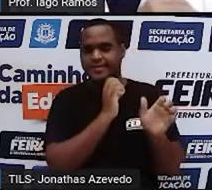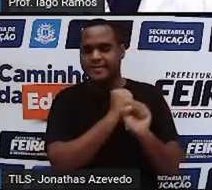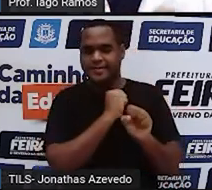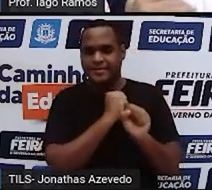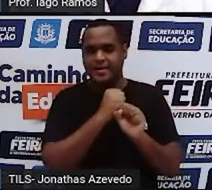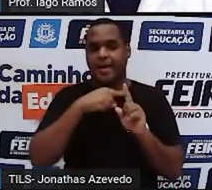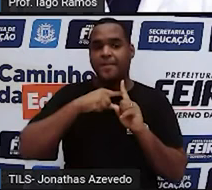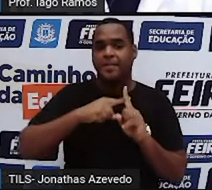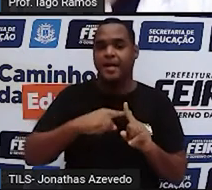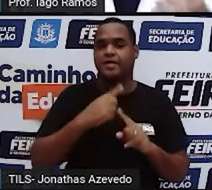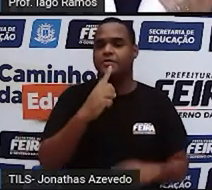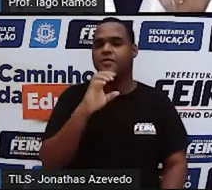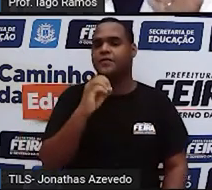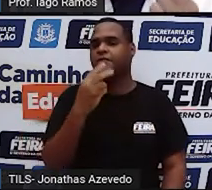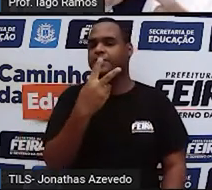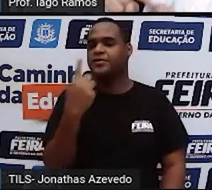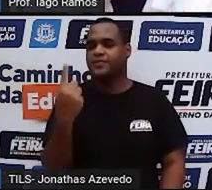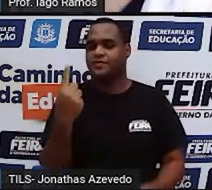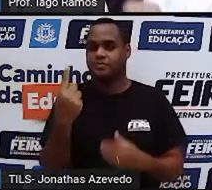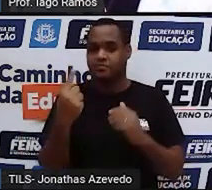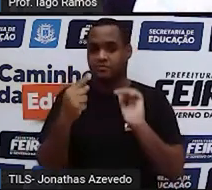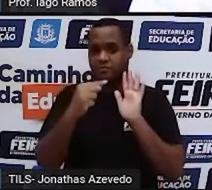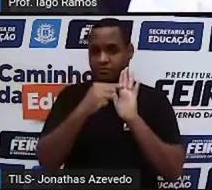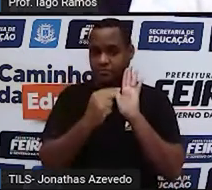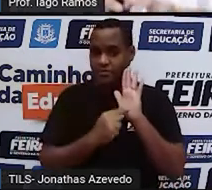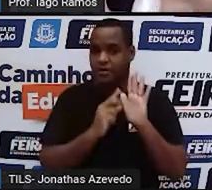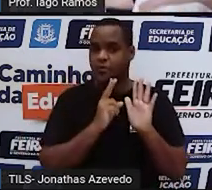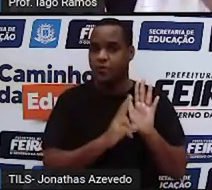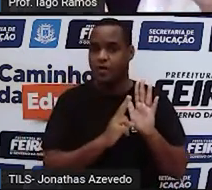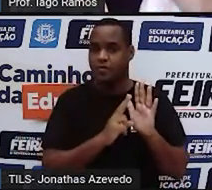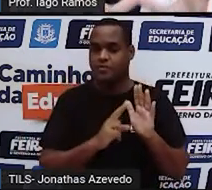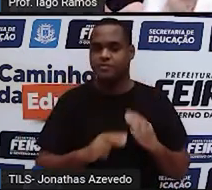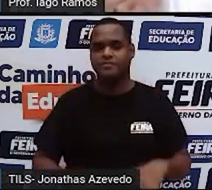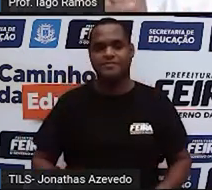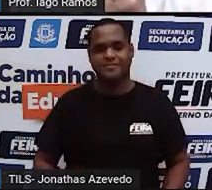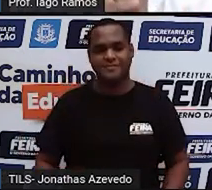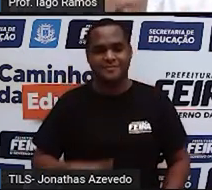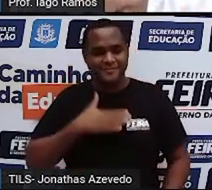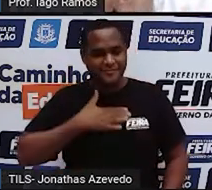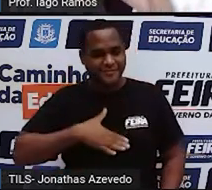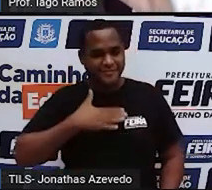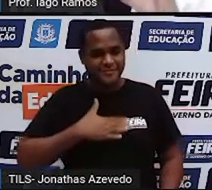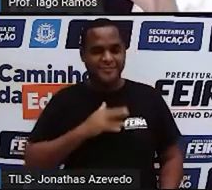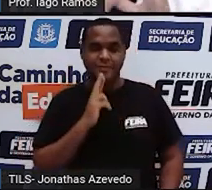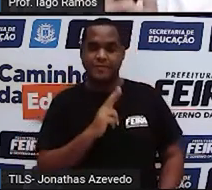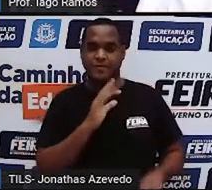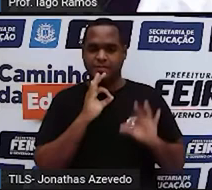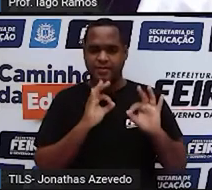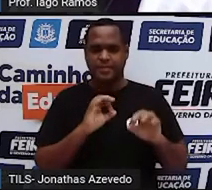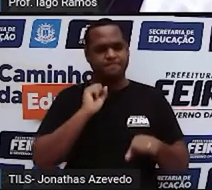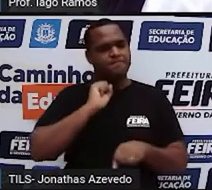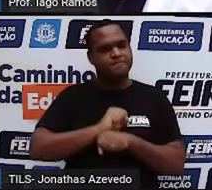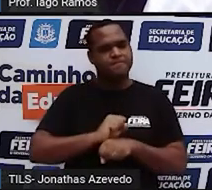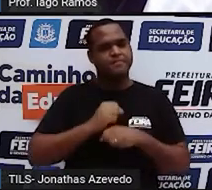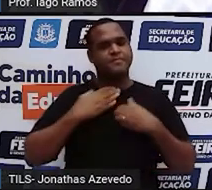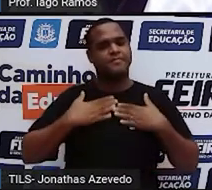1.021, tecla o igual. Deixa o resultado sair e espera.